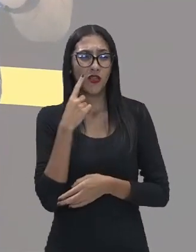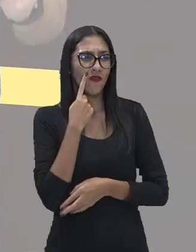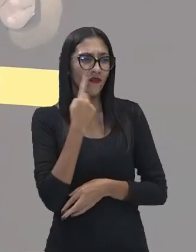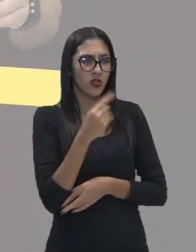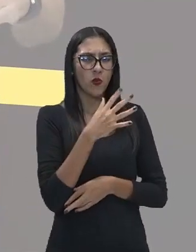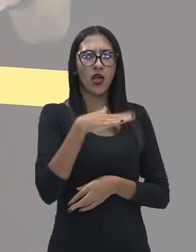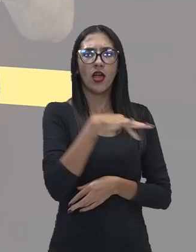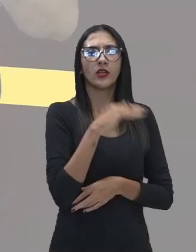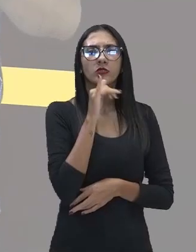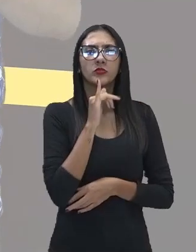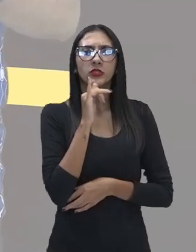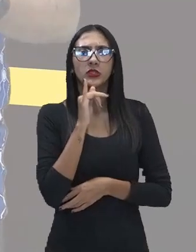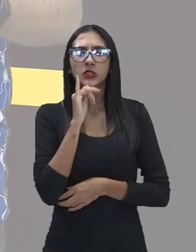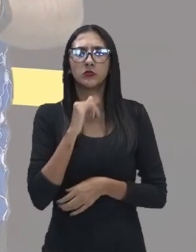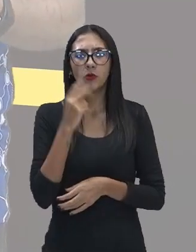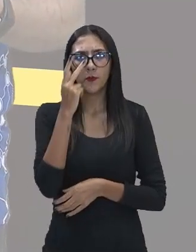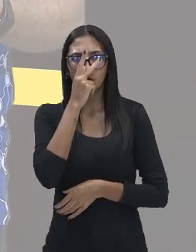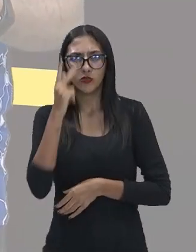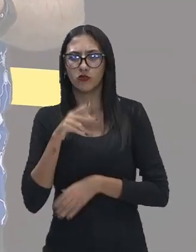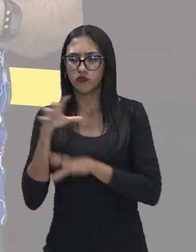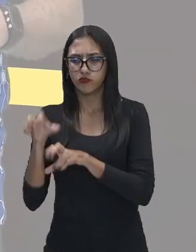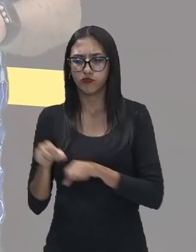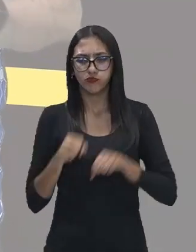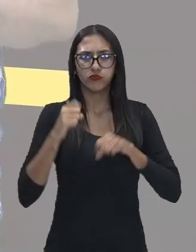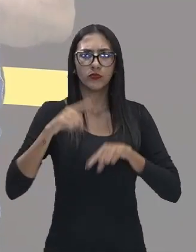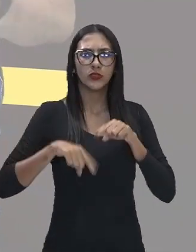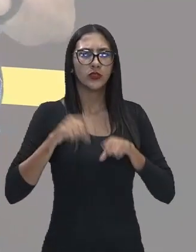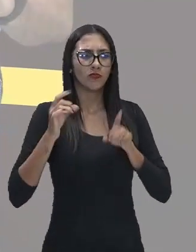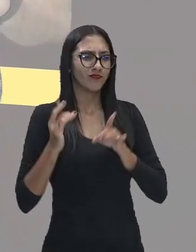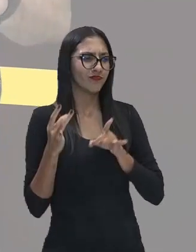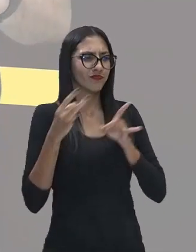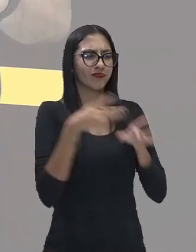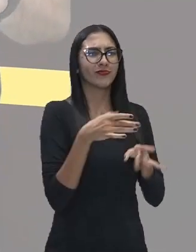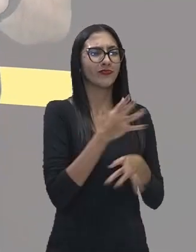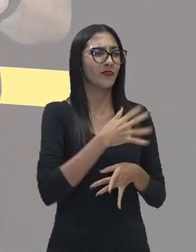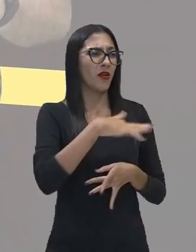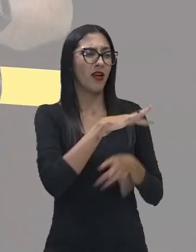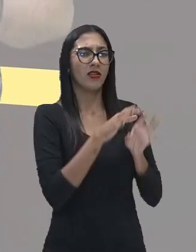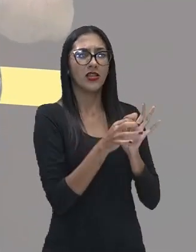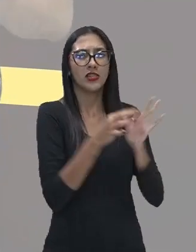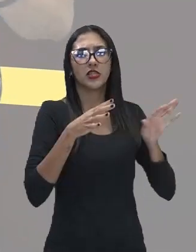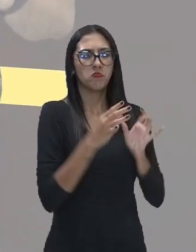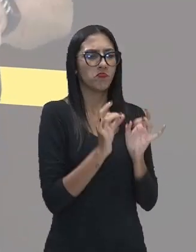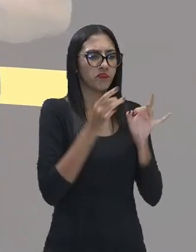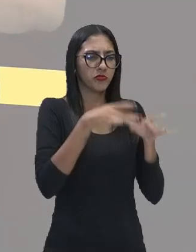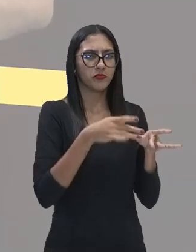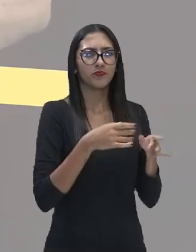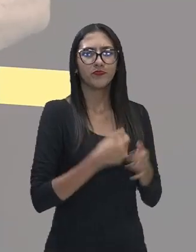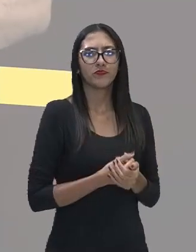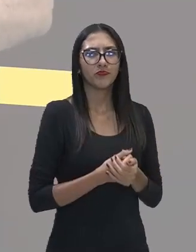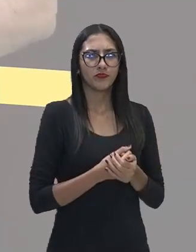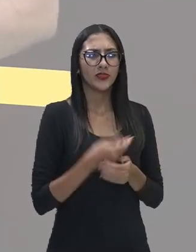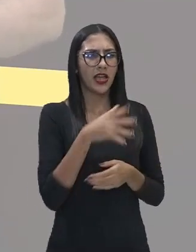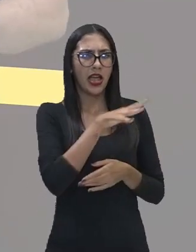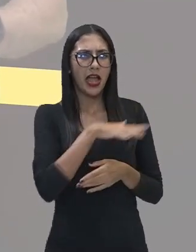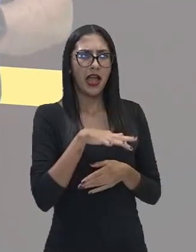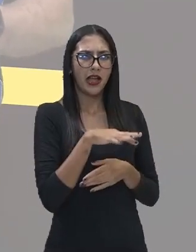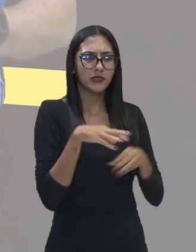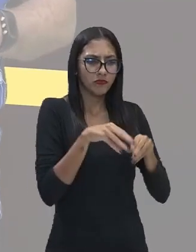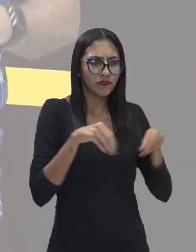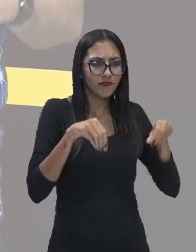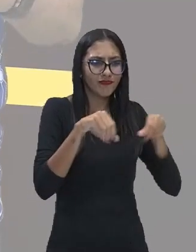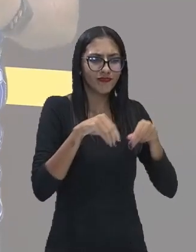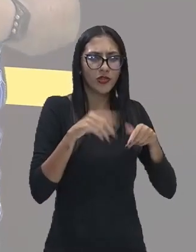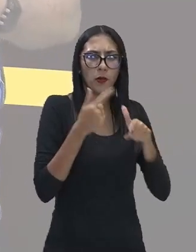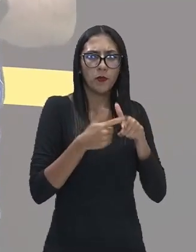quem coletou o lixo joga ali os resíduos todos a céu aberto, tá? E a céu aberto em cima do solo, isso